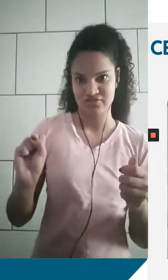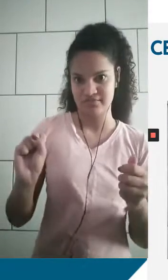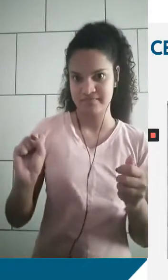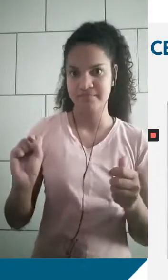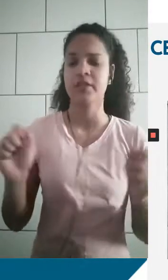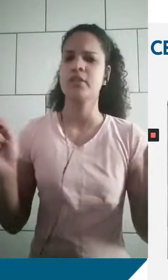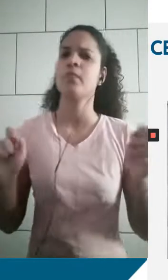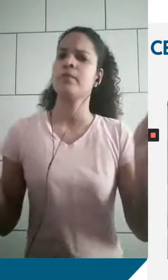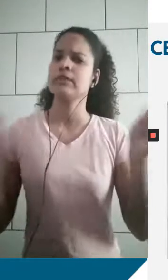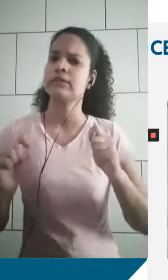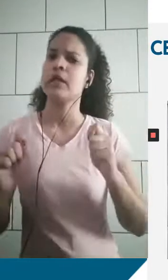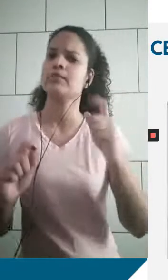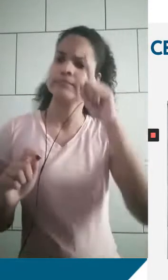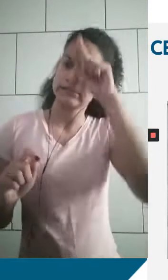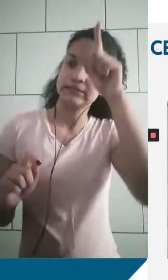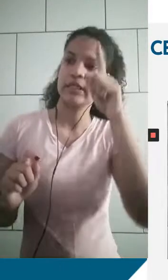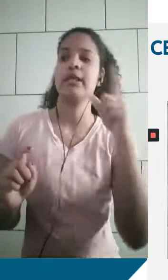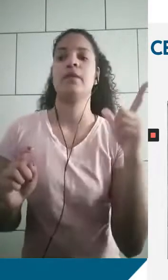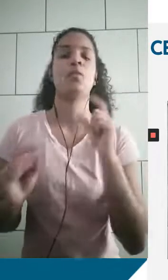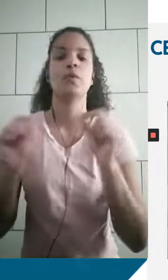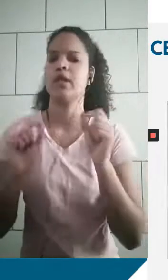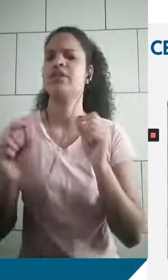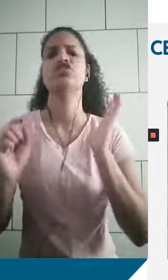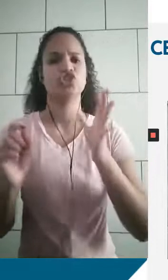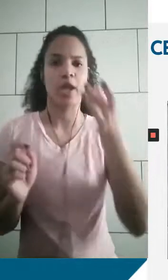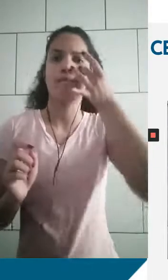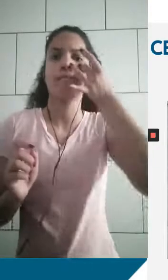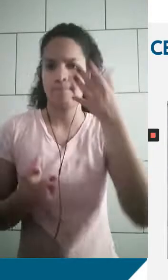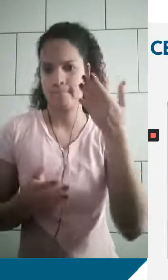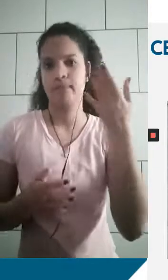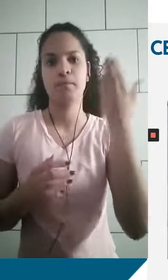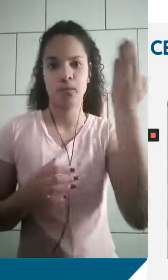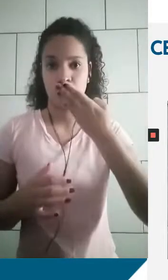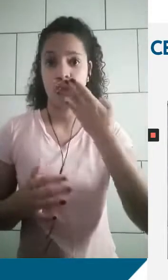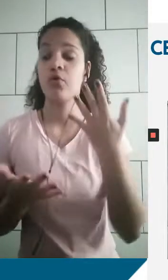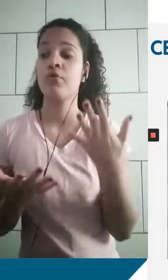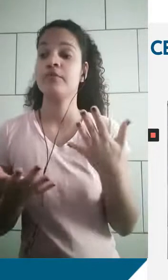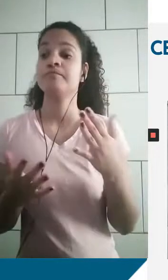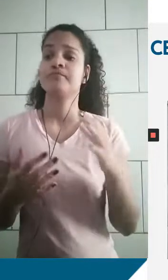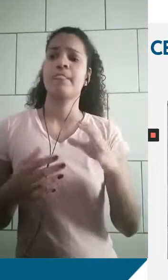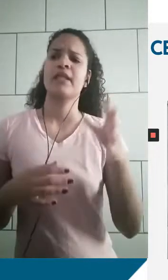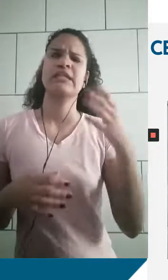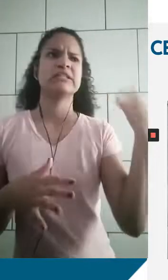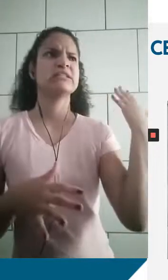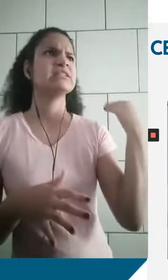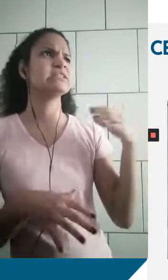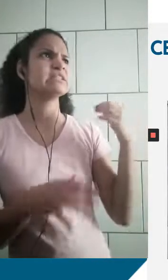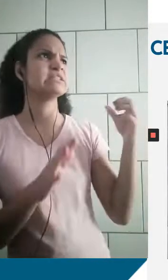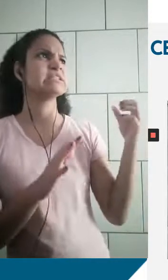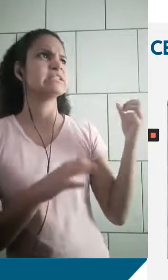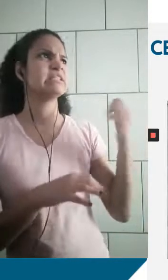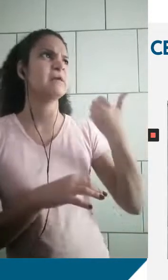importante a gente ter essa ideia de que foi comprovada a partir de diversos estudos, desde a década de 30, década de